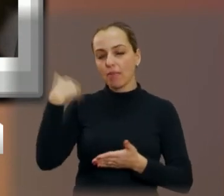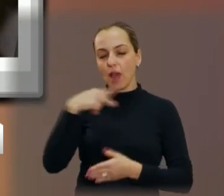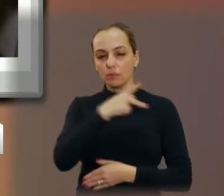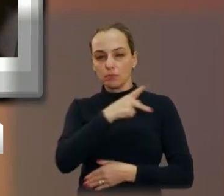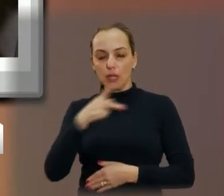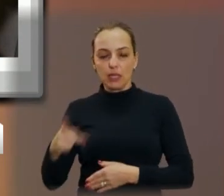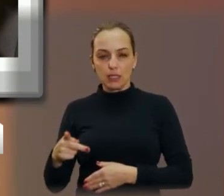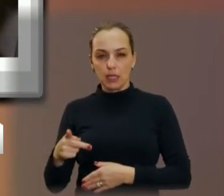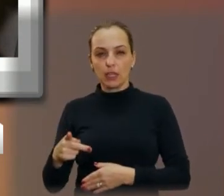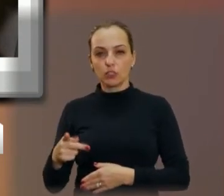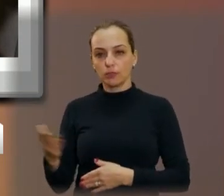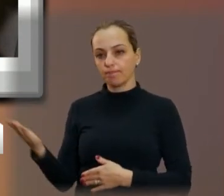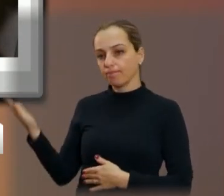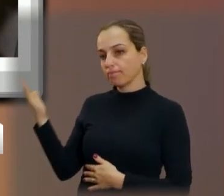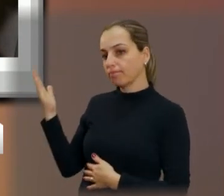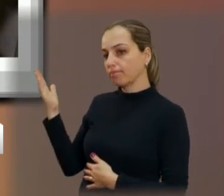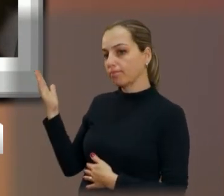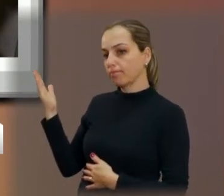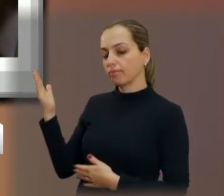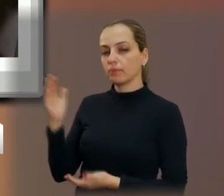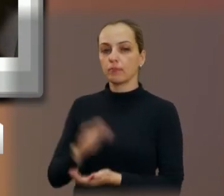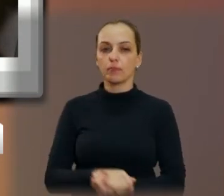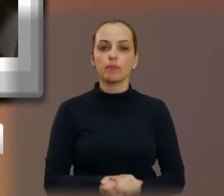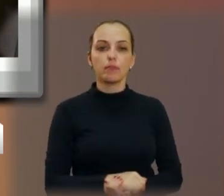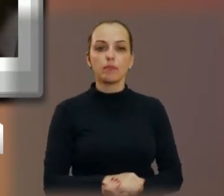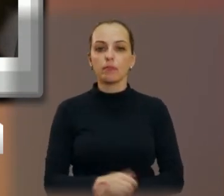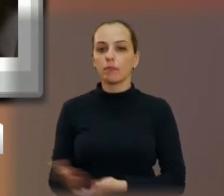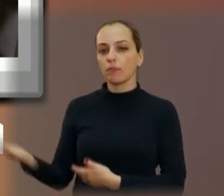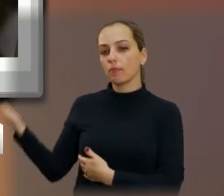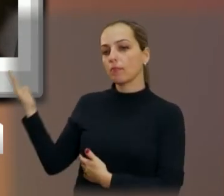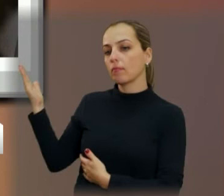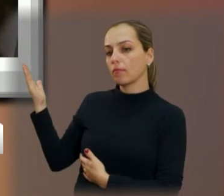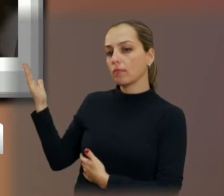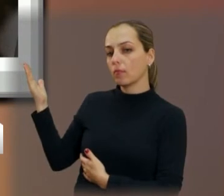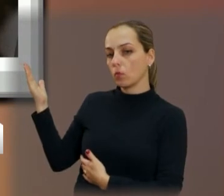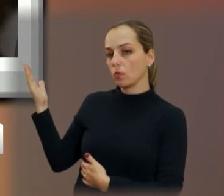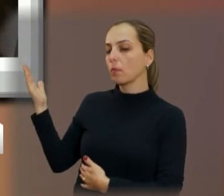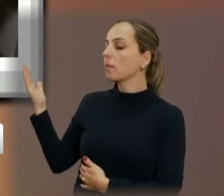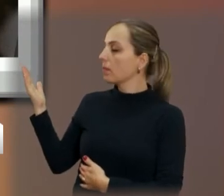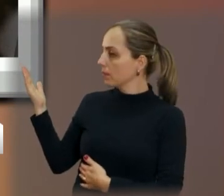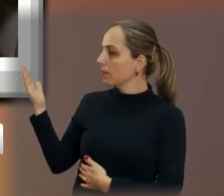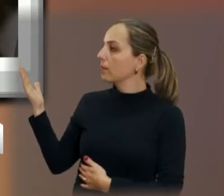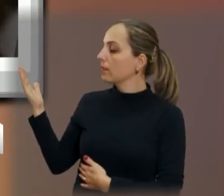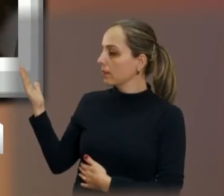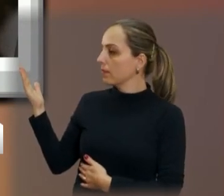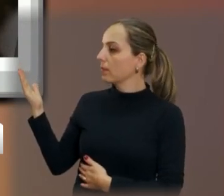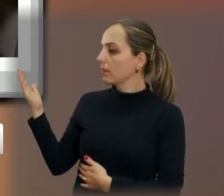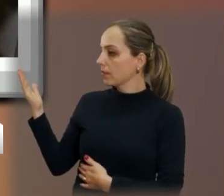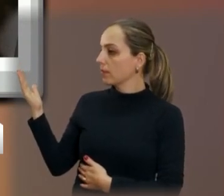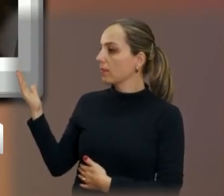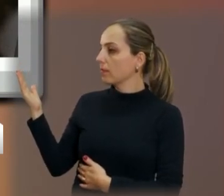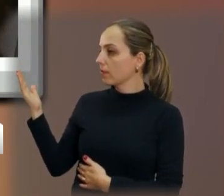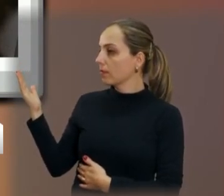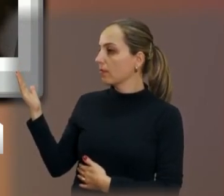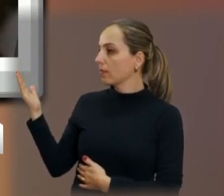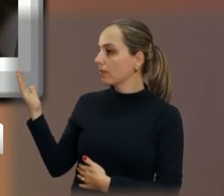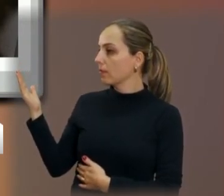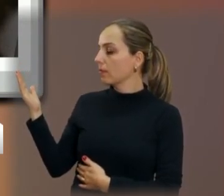Henrique Cardoso. Lutamos não para ganhar no dia seguinte, mas para construirmos um horizonte de alternativas.